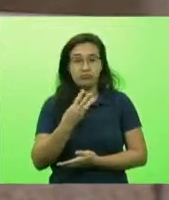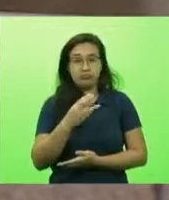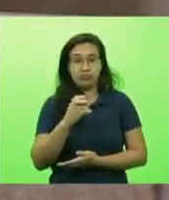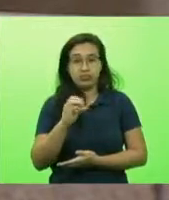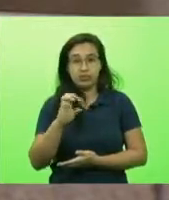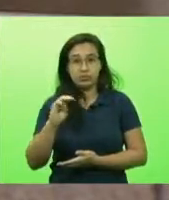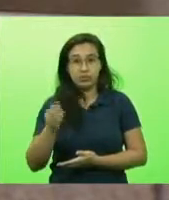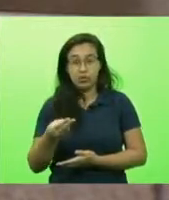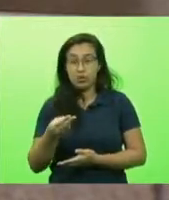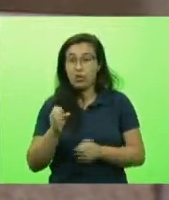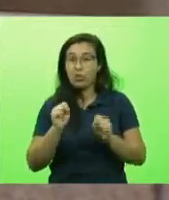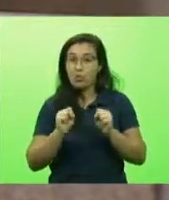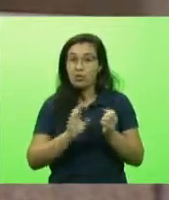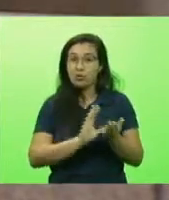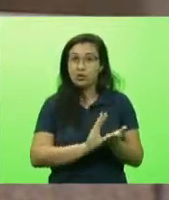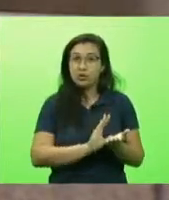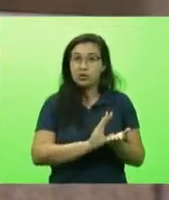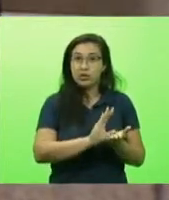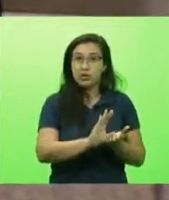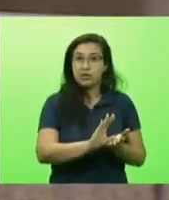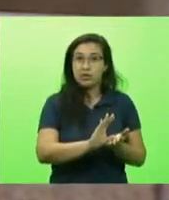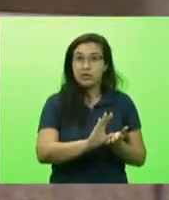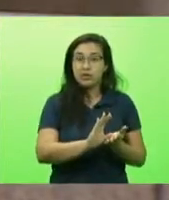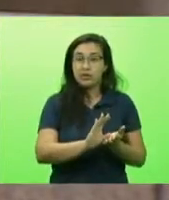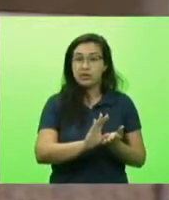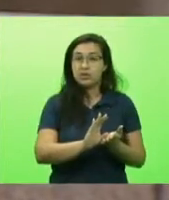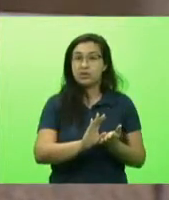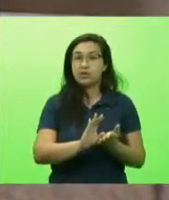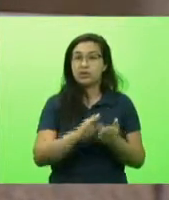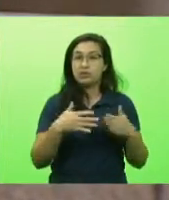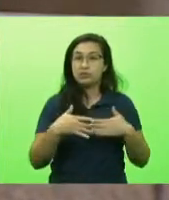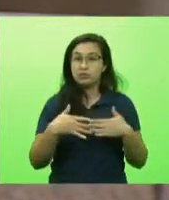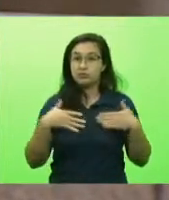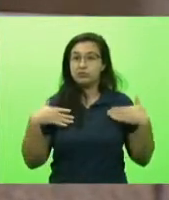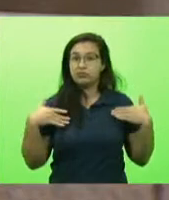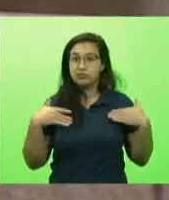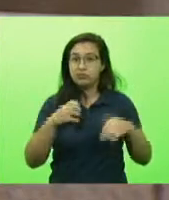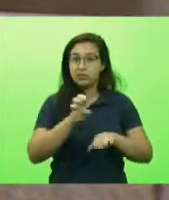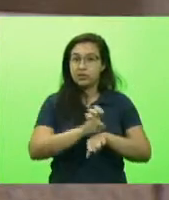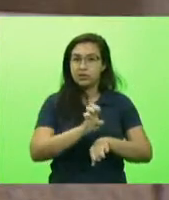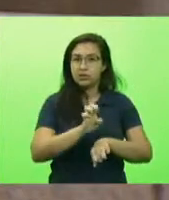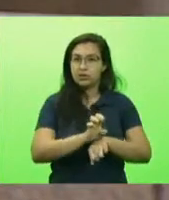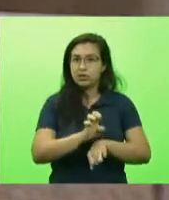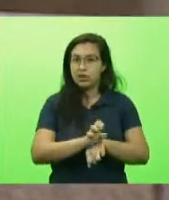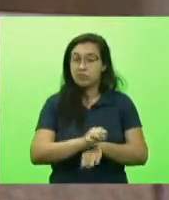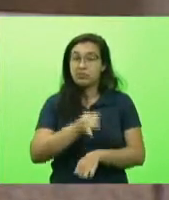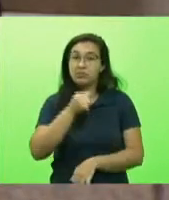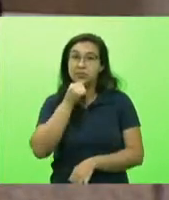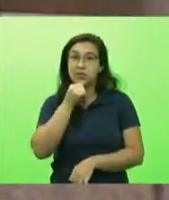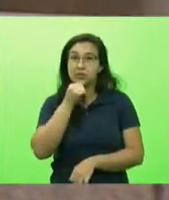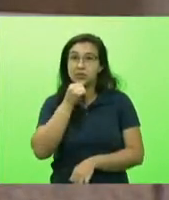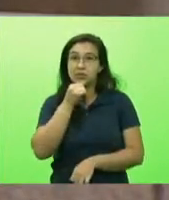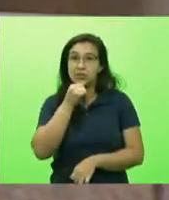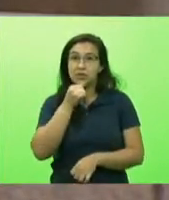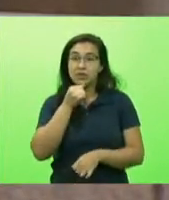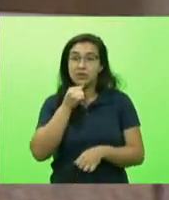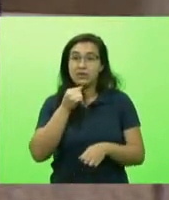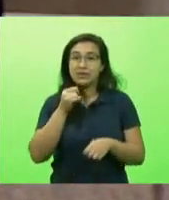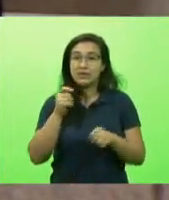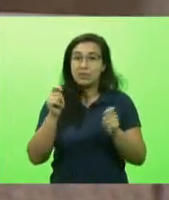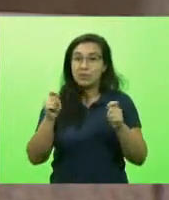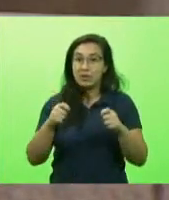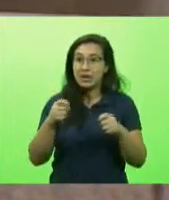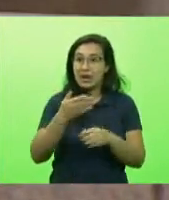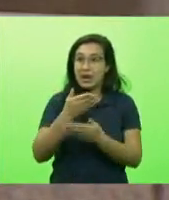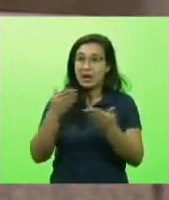poderíamos investir não é no magistério estadual iríamos dar um exemplo fantástico para o Brasil e para o mundo com